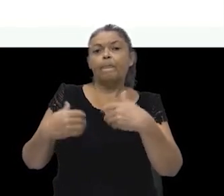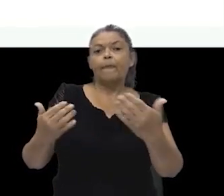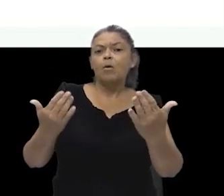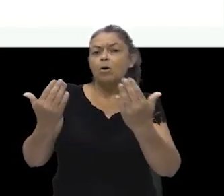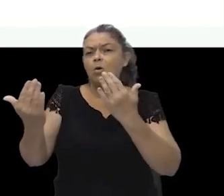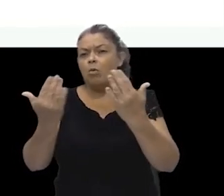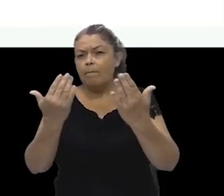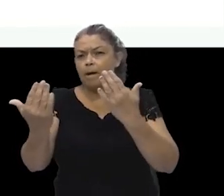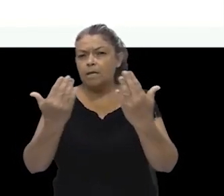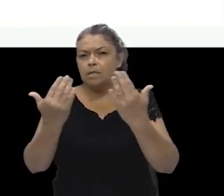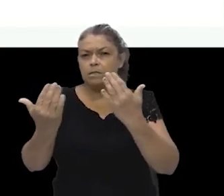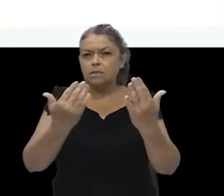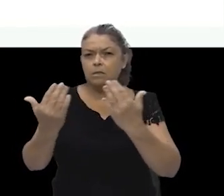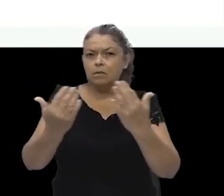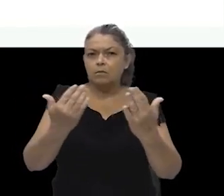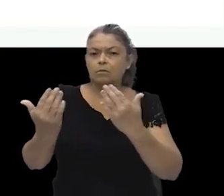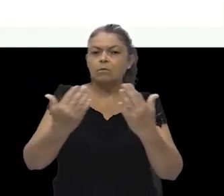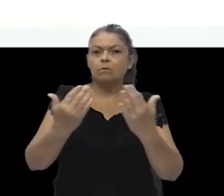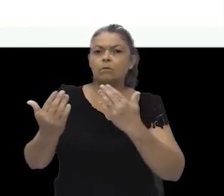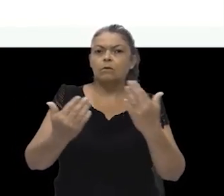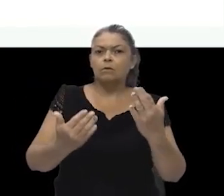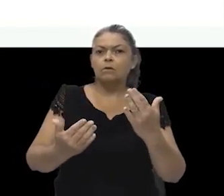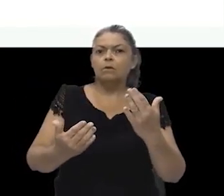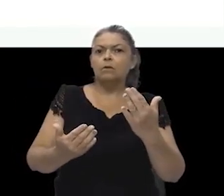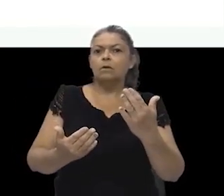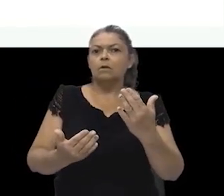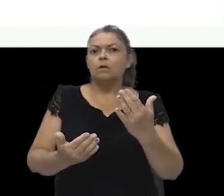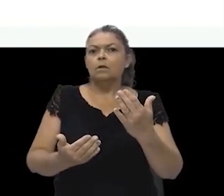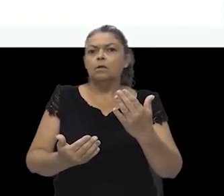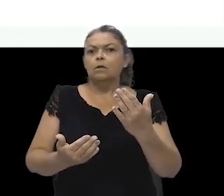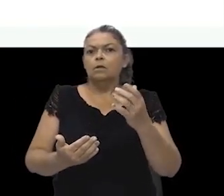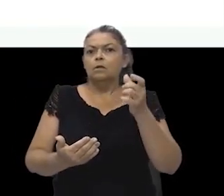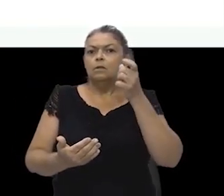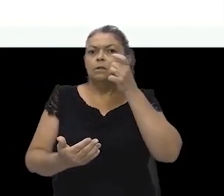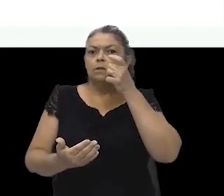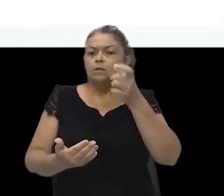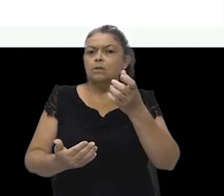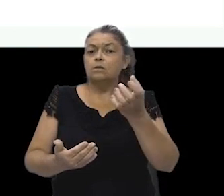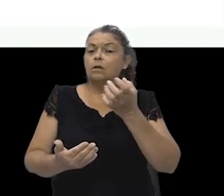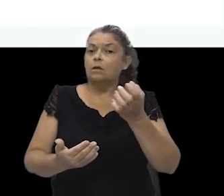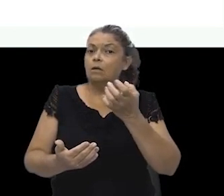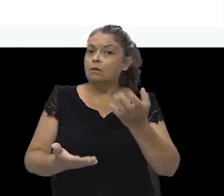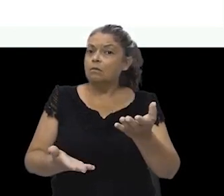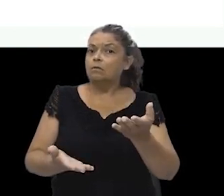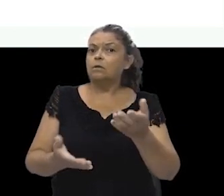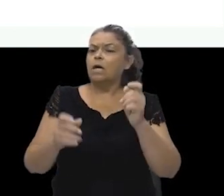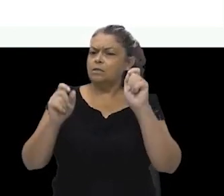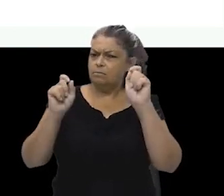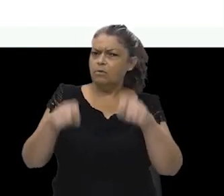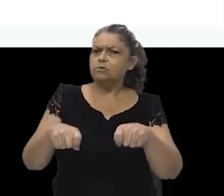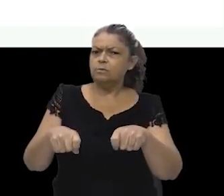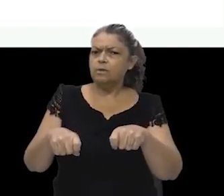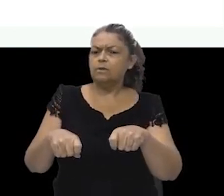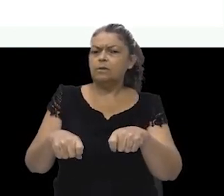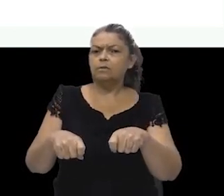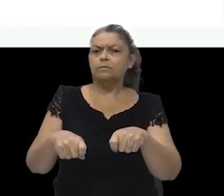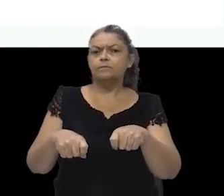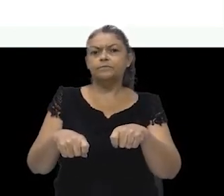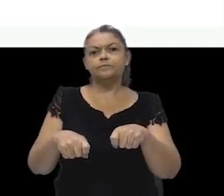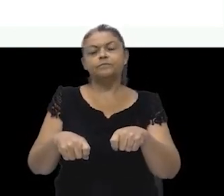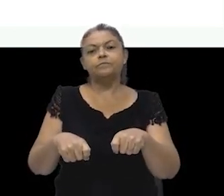é a comparação entre aquilo que me interessa em relação às